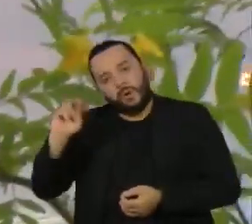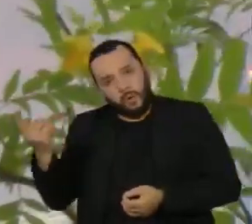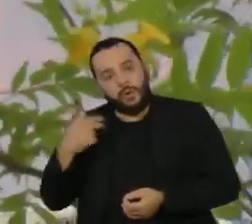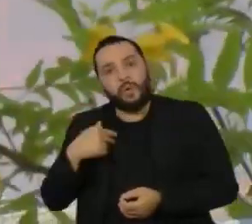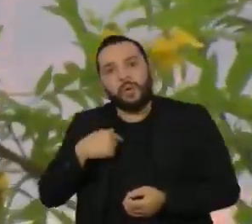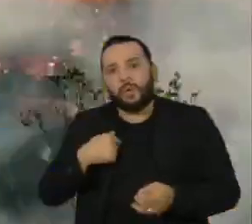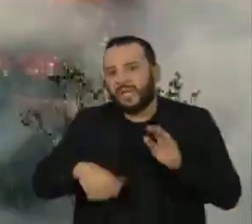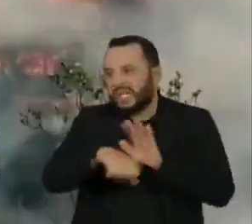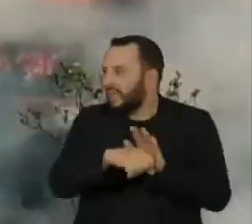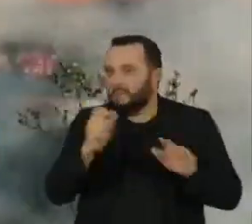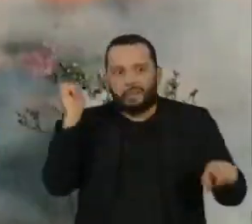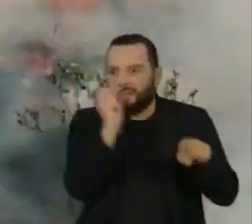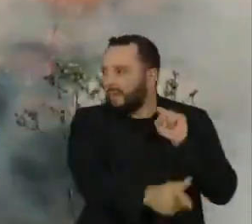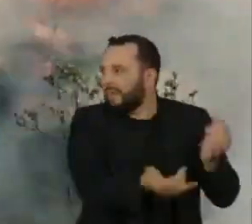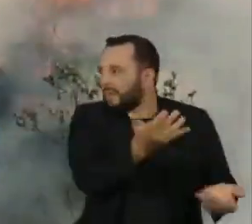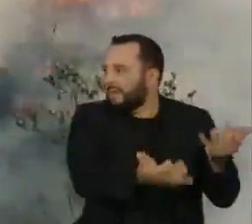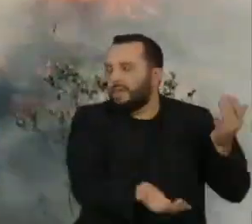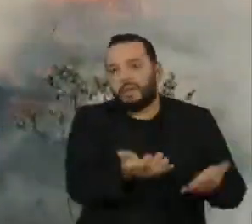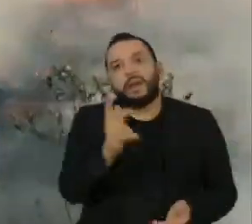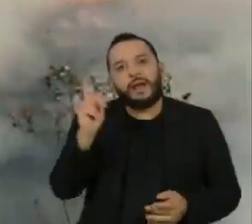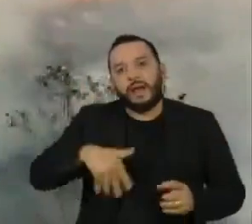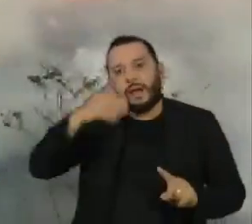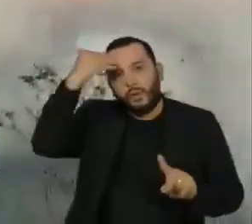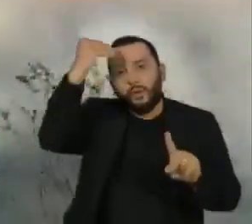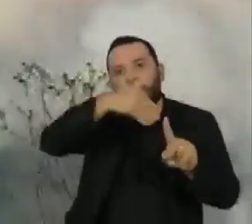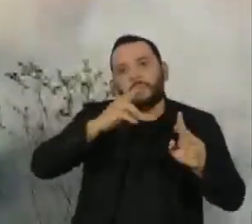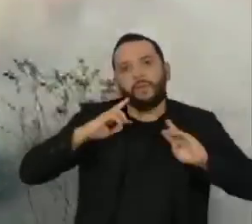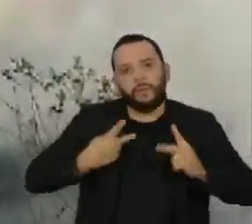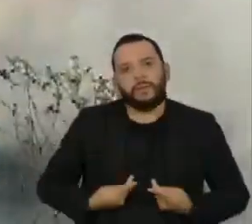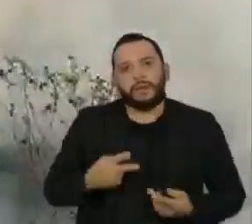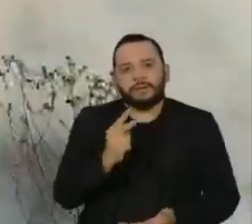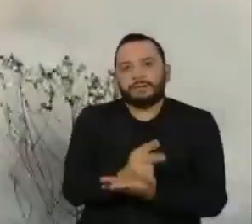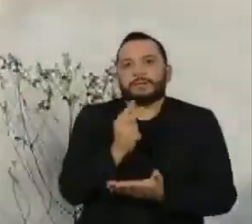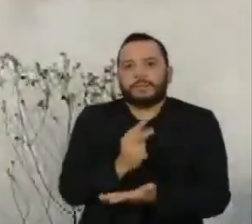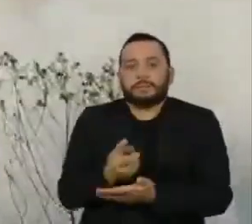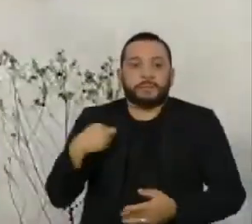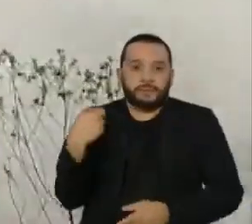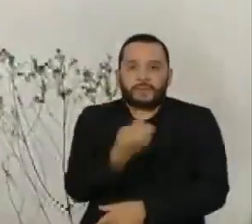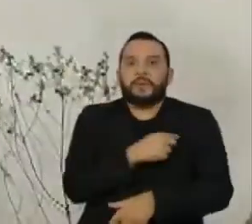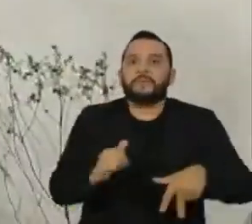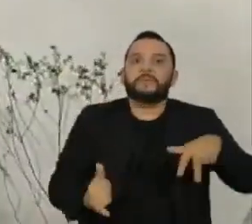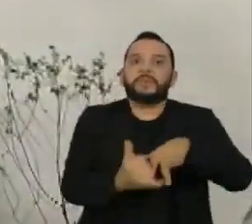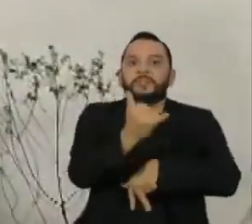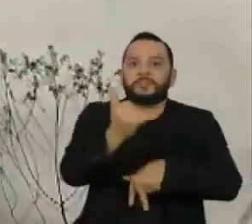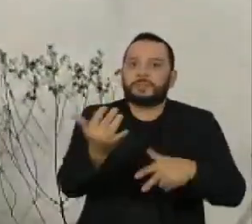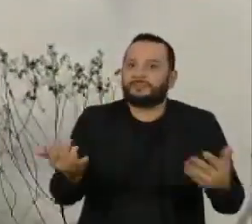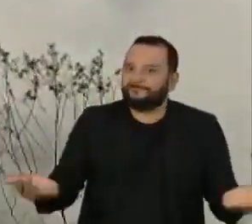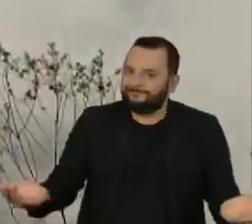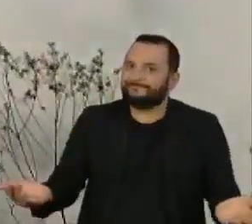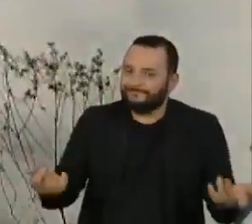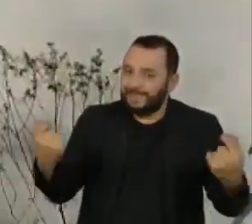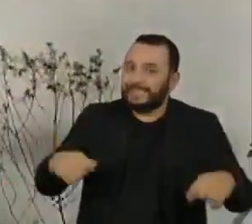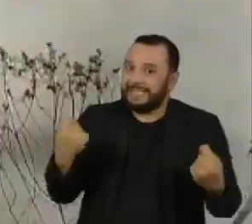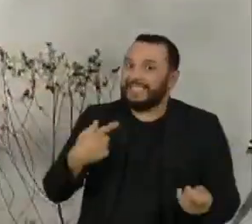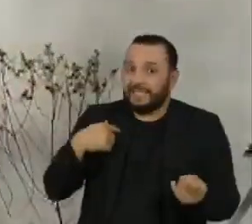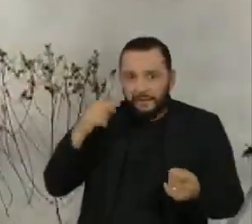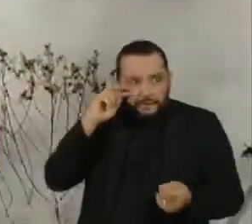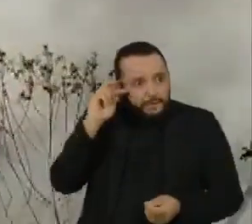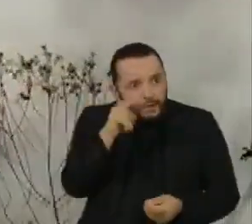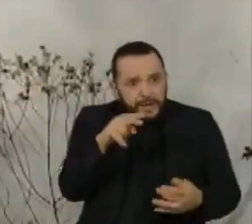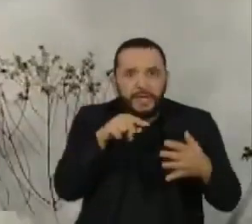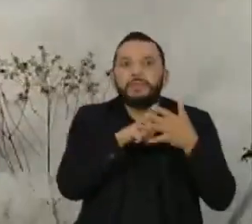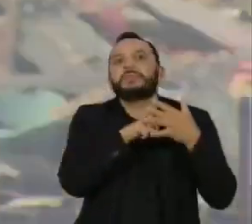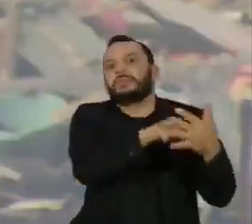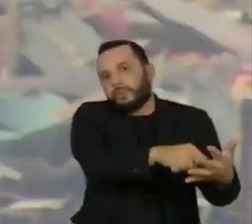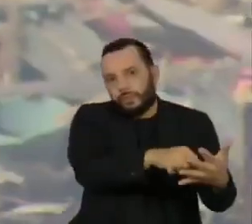tragédia. Como também somos vítimas dos estragos que provocamos, a denúncia é a melhor arma para proteger